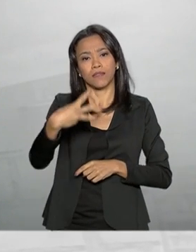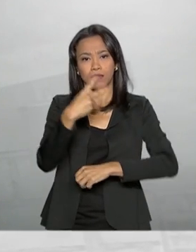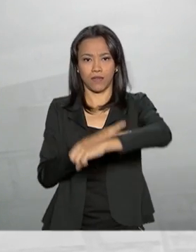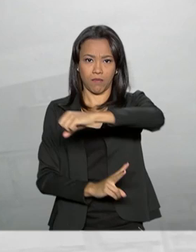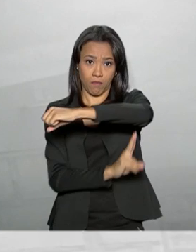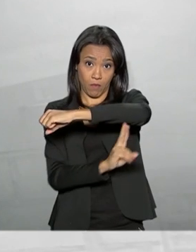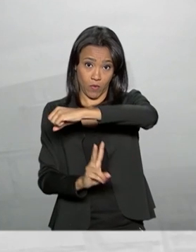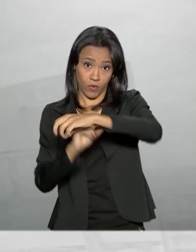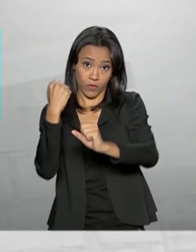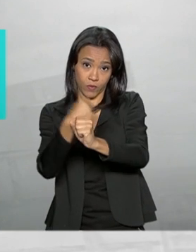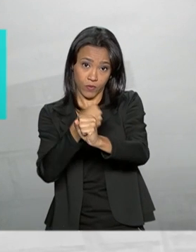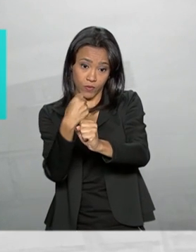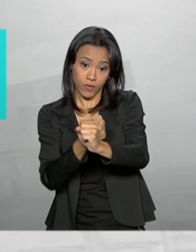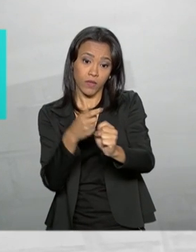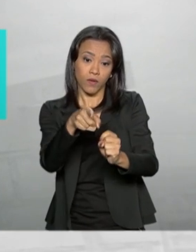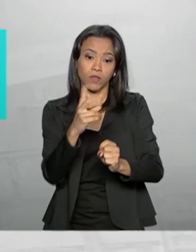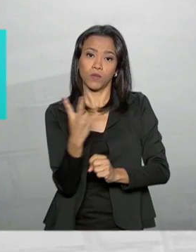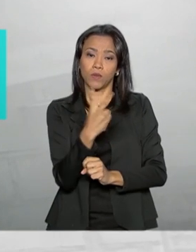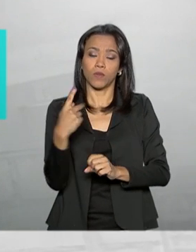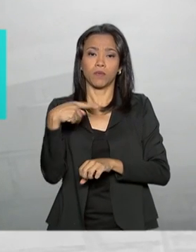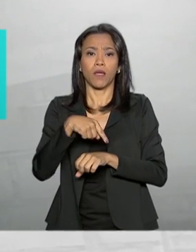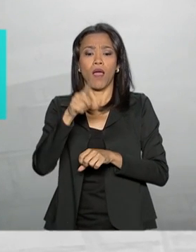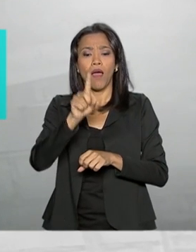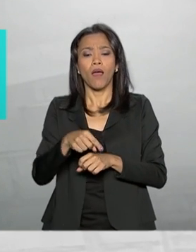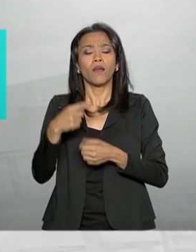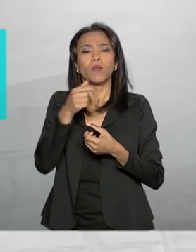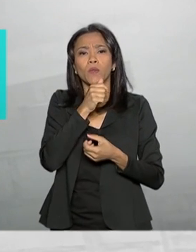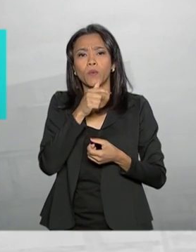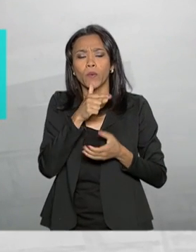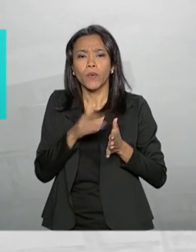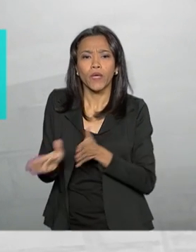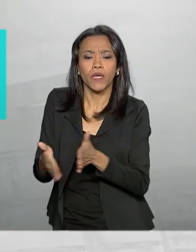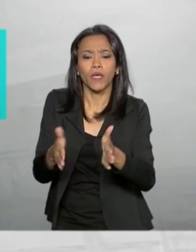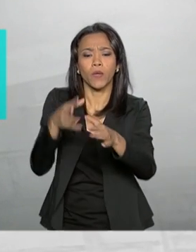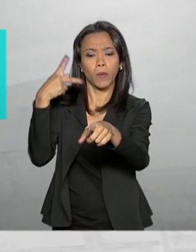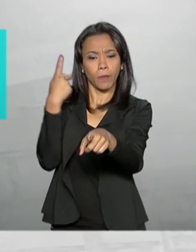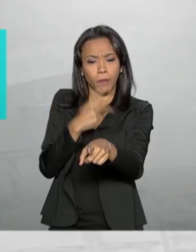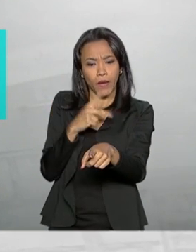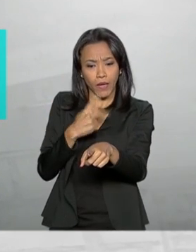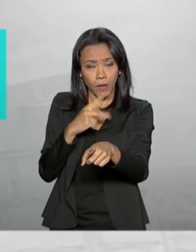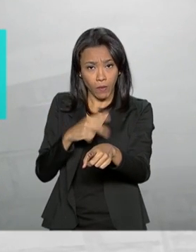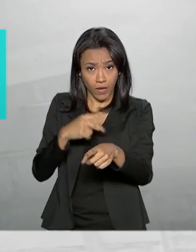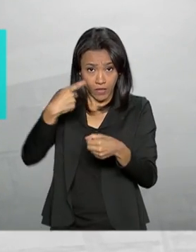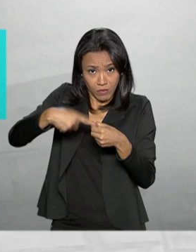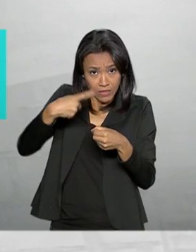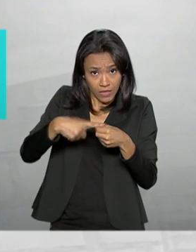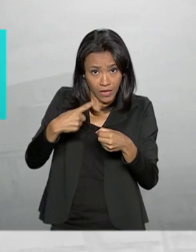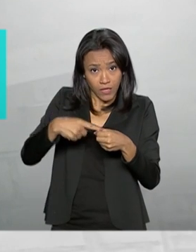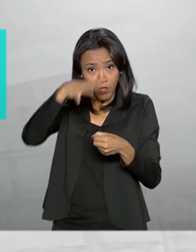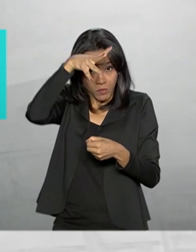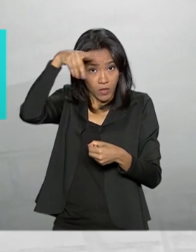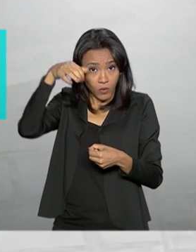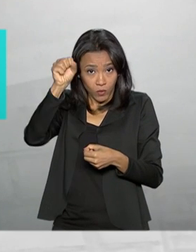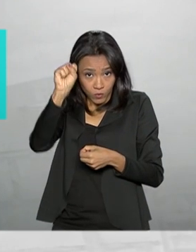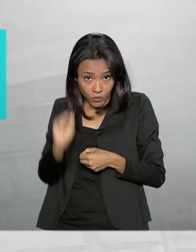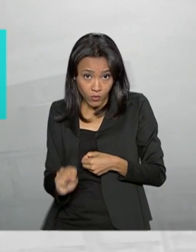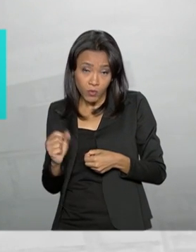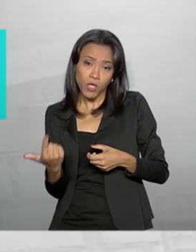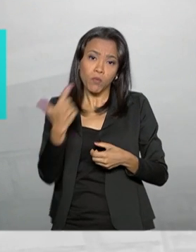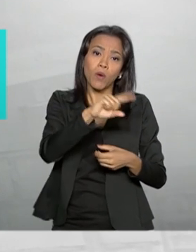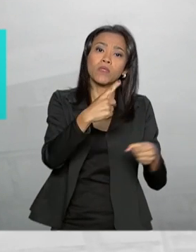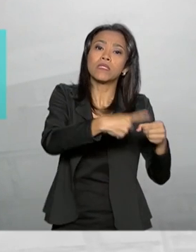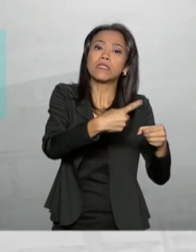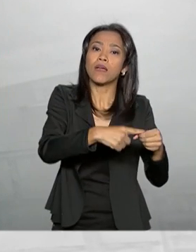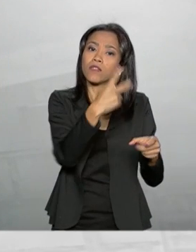entre os dois países, desta vez, sobre o rio Paraguai, entre Porto Murtinho, no Mato Grosso do Sul, e Carmelo Peralta, no